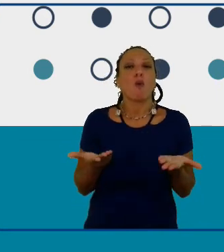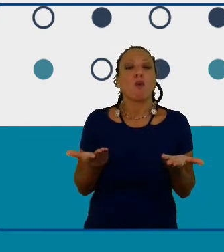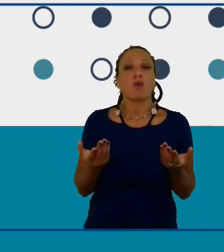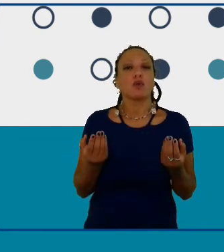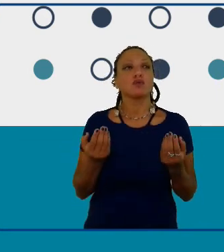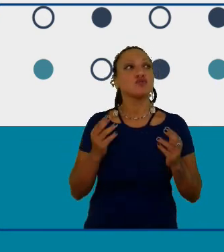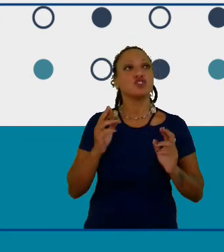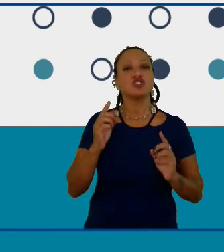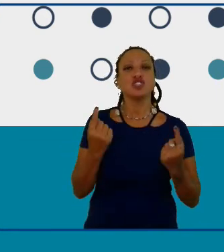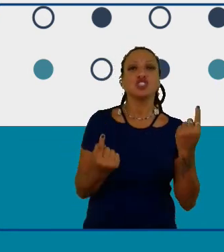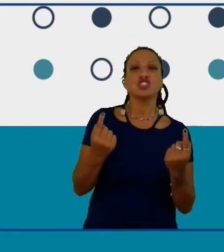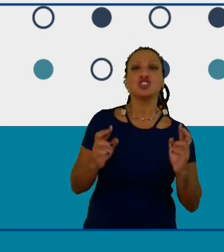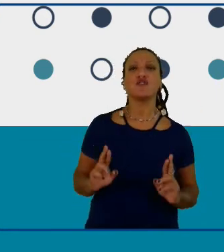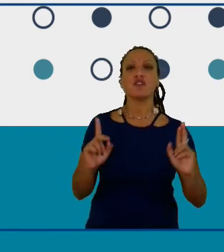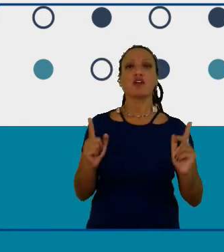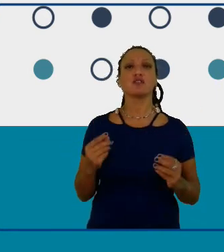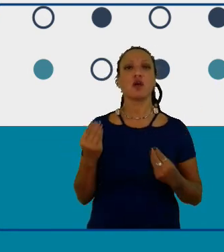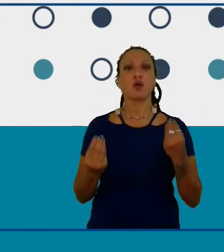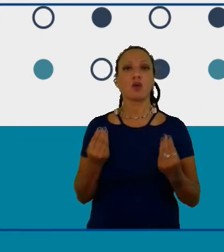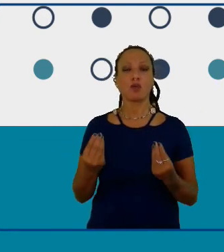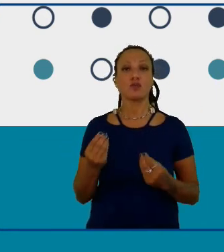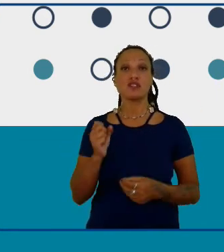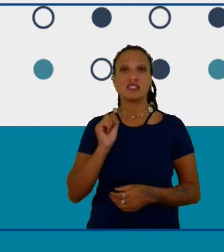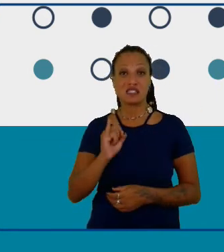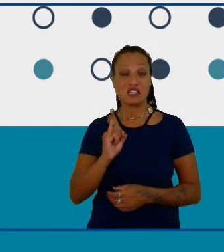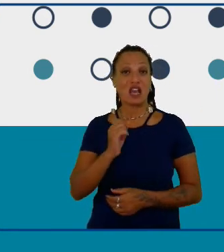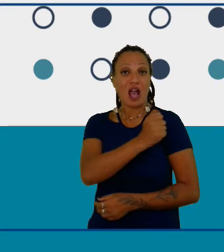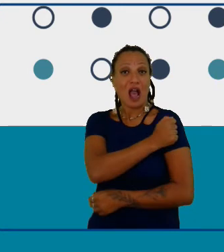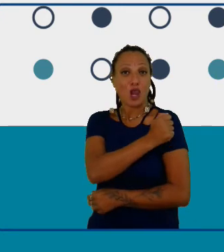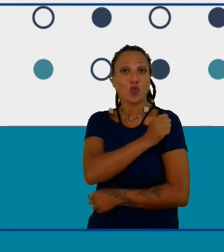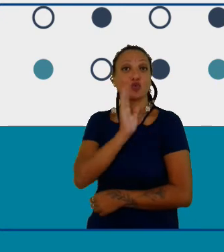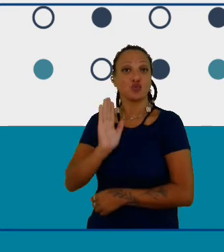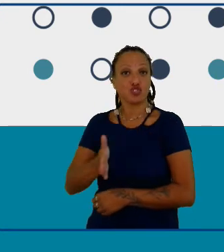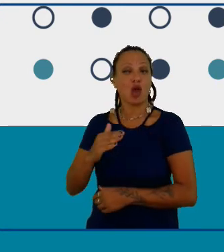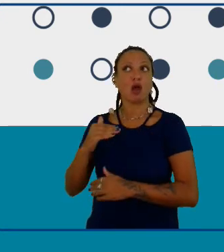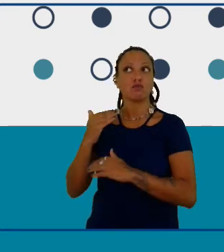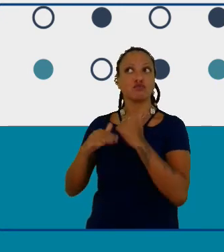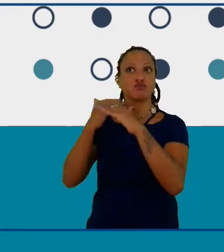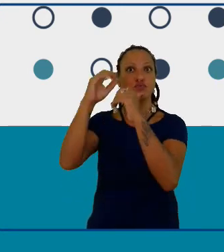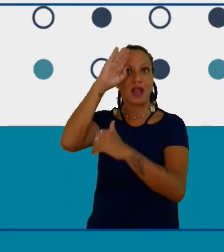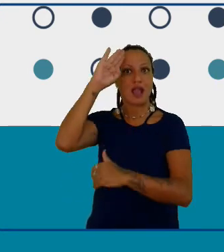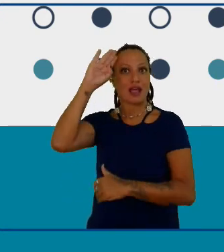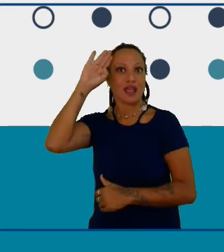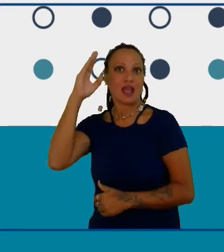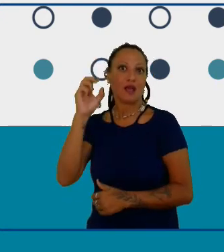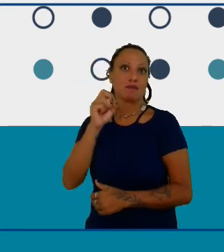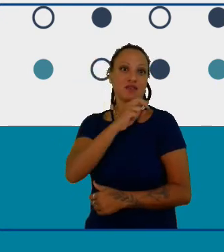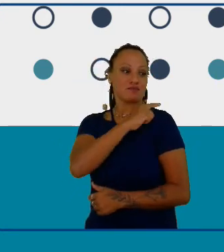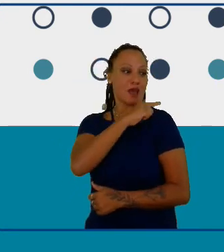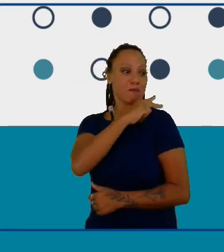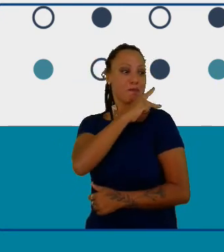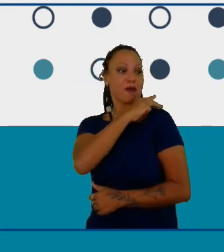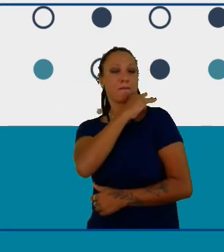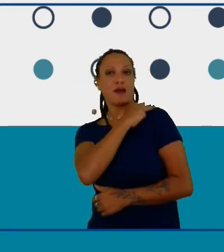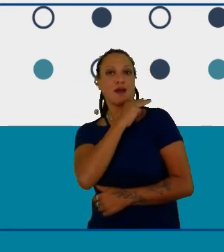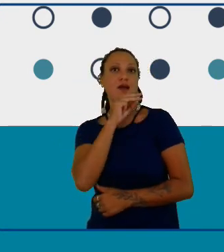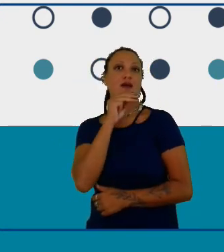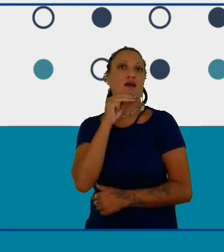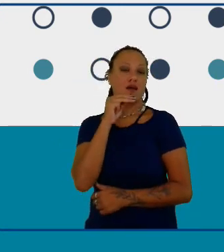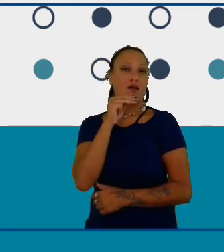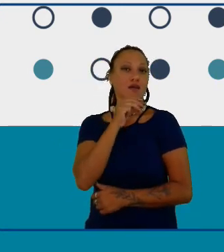para alunos já que estão mais avançados na vida acadêmica como o final do Fund 2 e o Ensino Médio